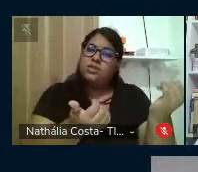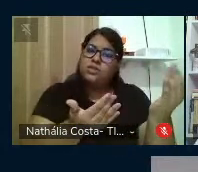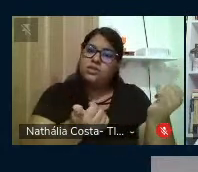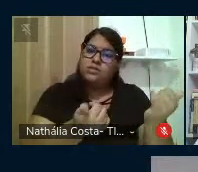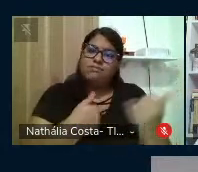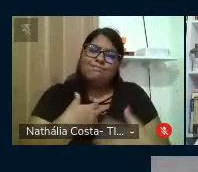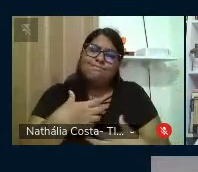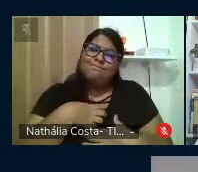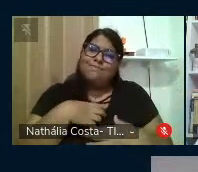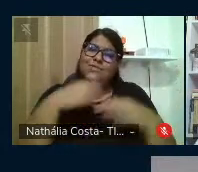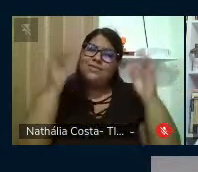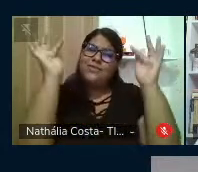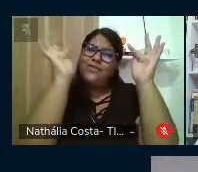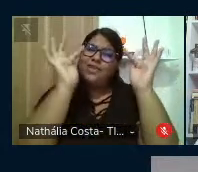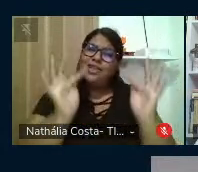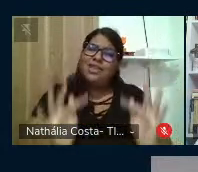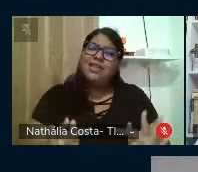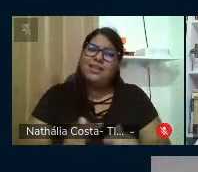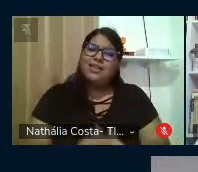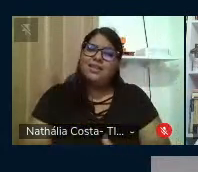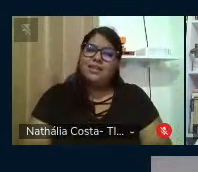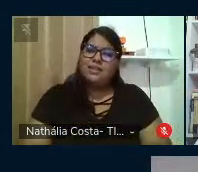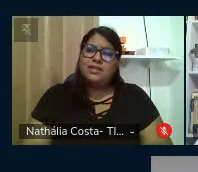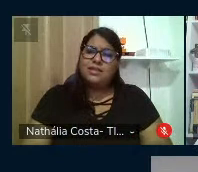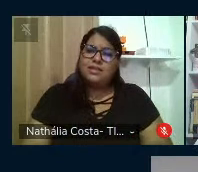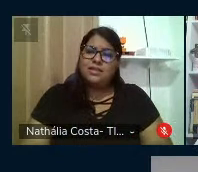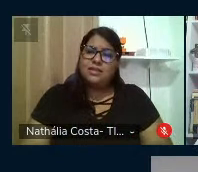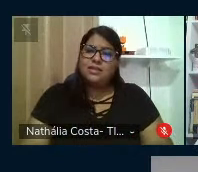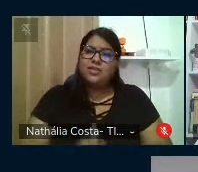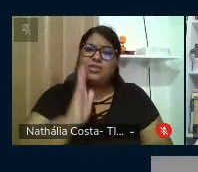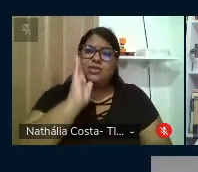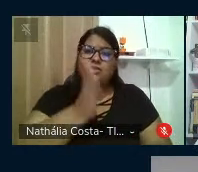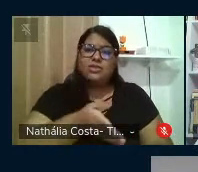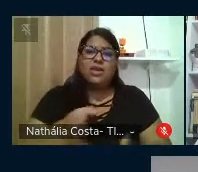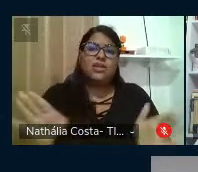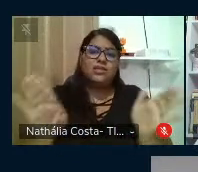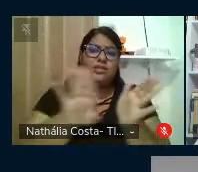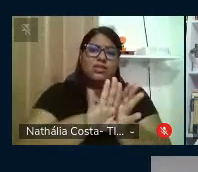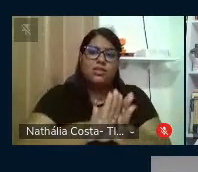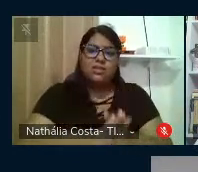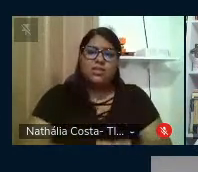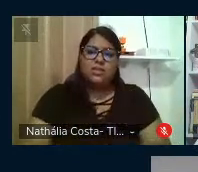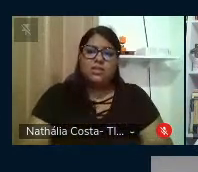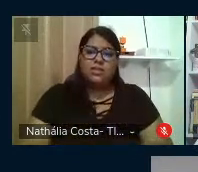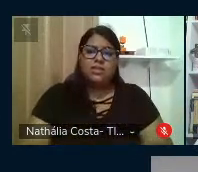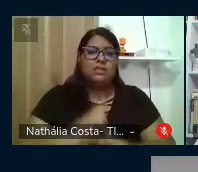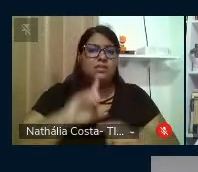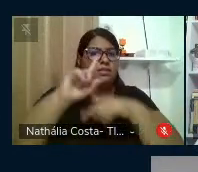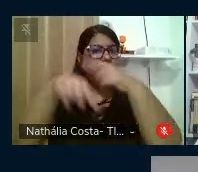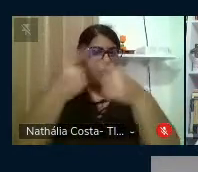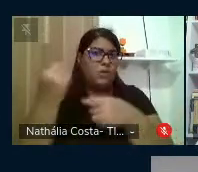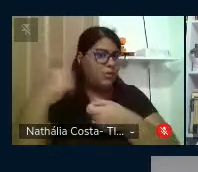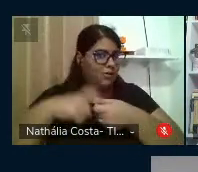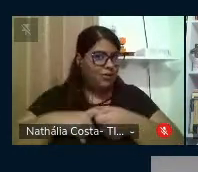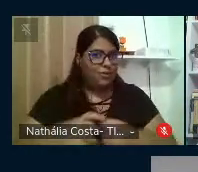eu estou super feliz que ela já está chegando. Depois eu volto.